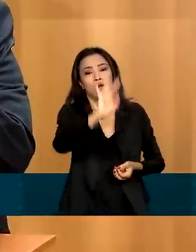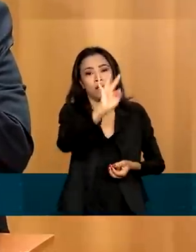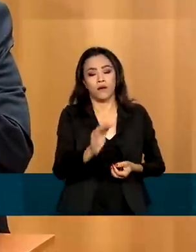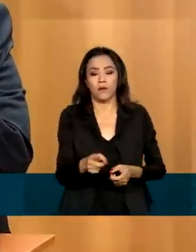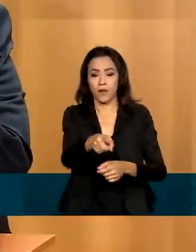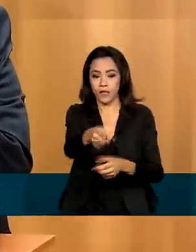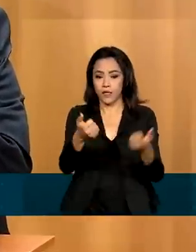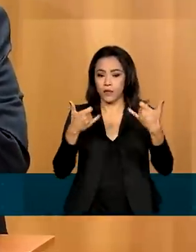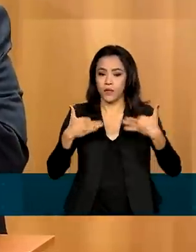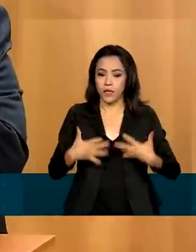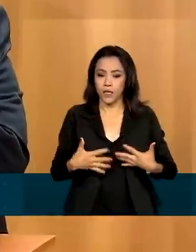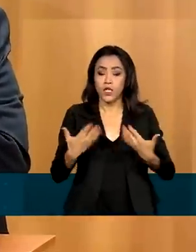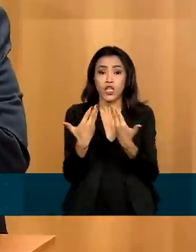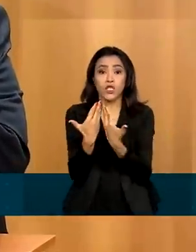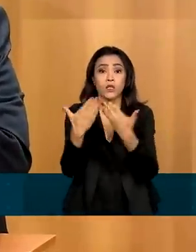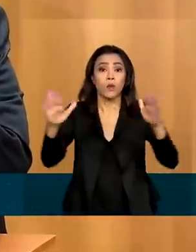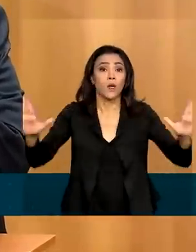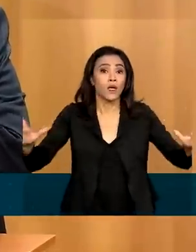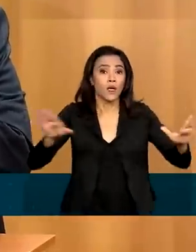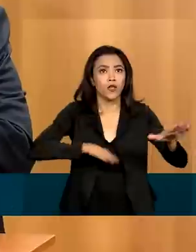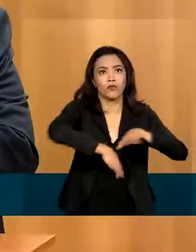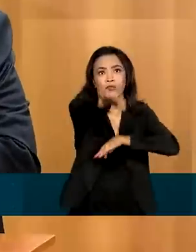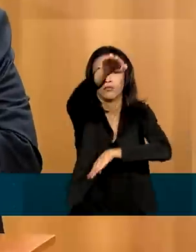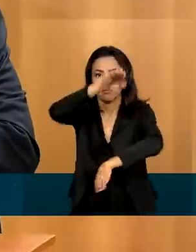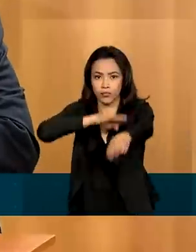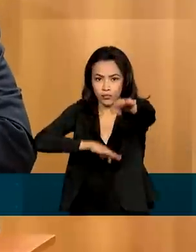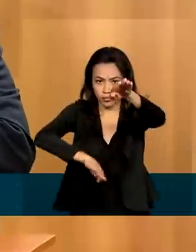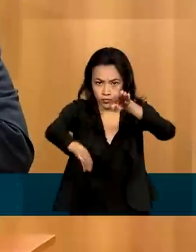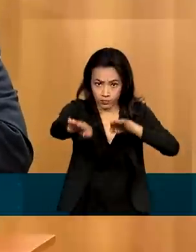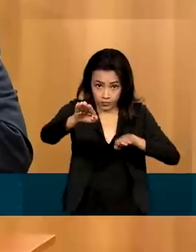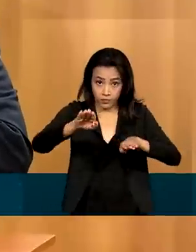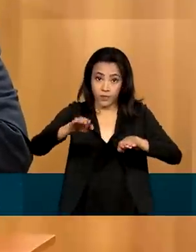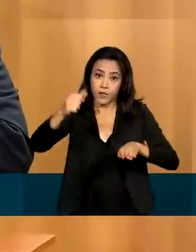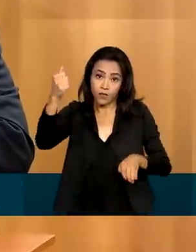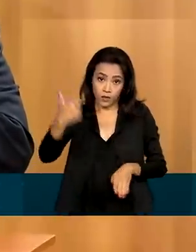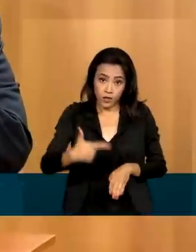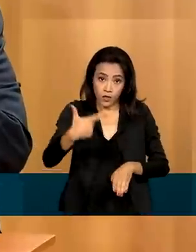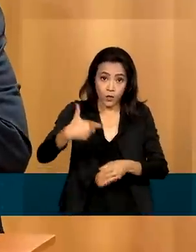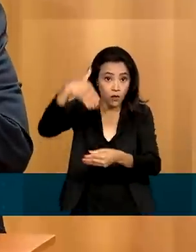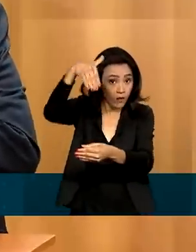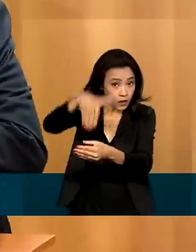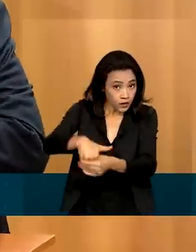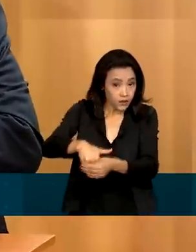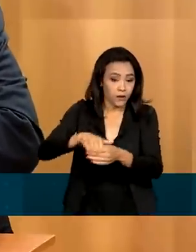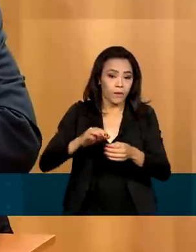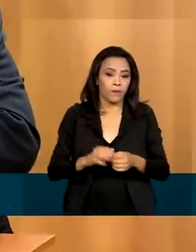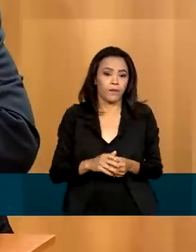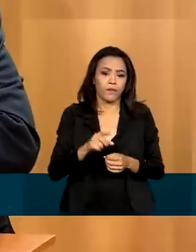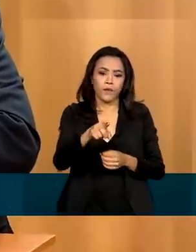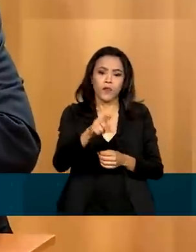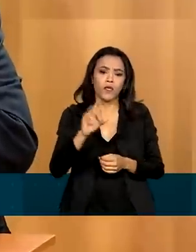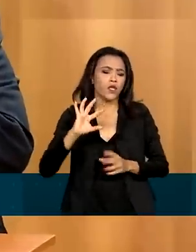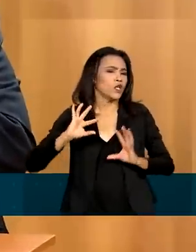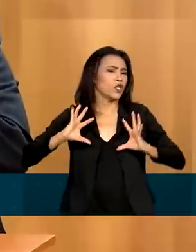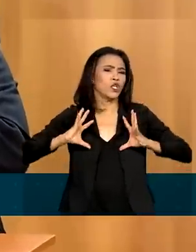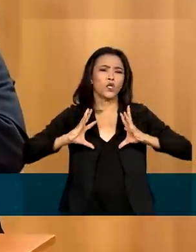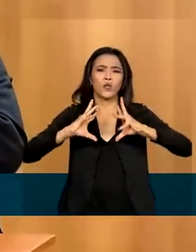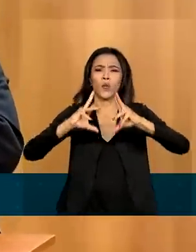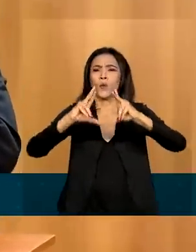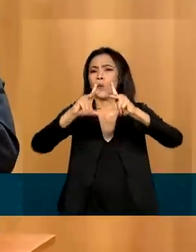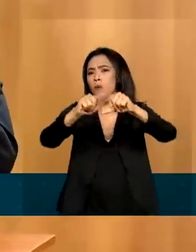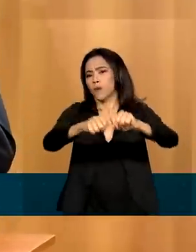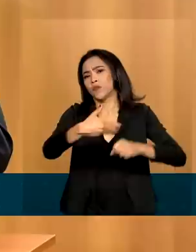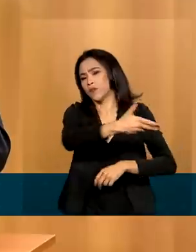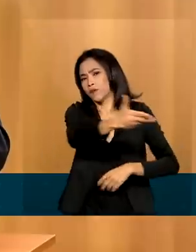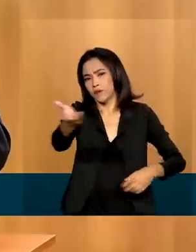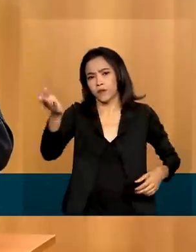de estradas no dia seguinte ao segundo turno e todos os atos subsequentes que são de conhecimento